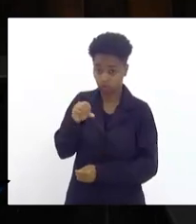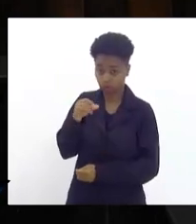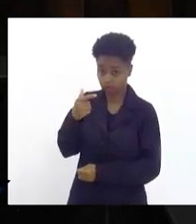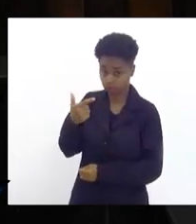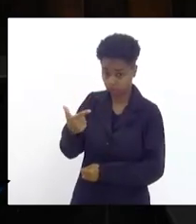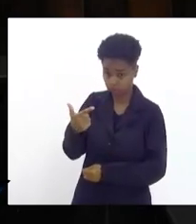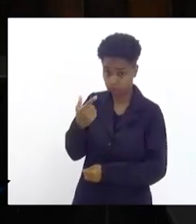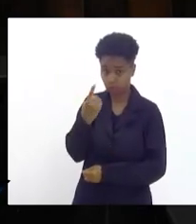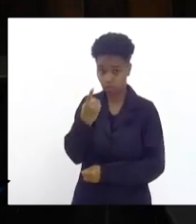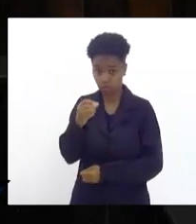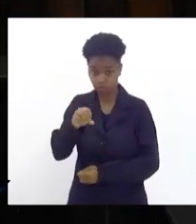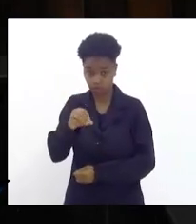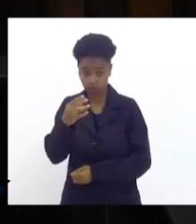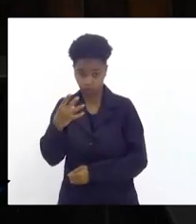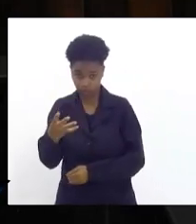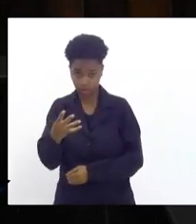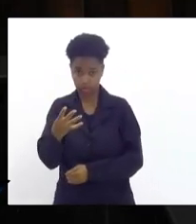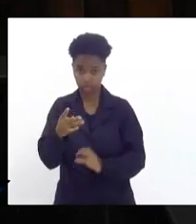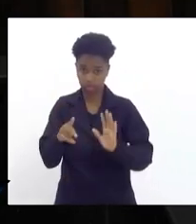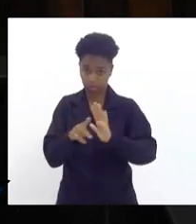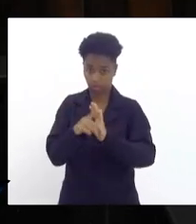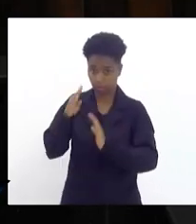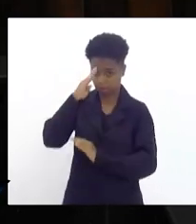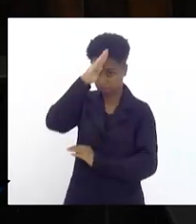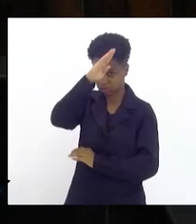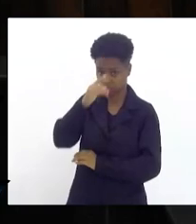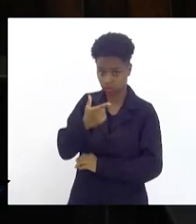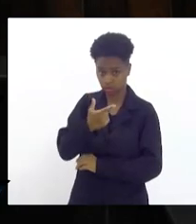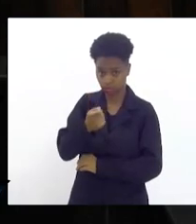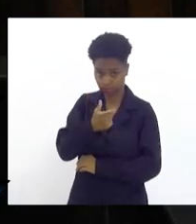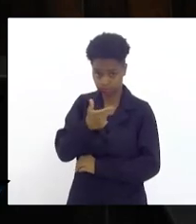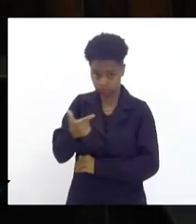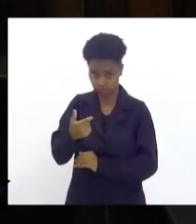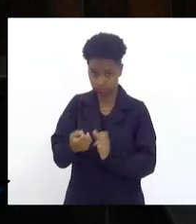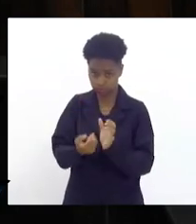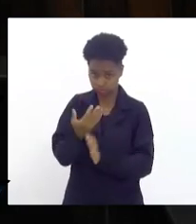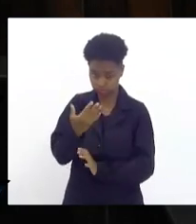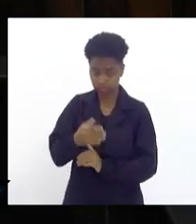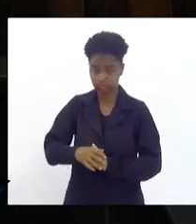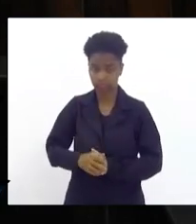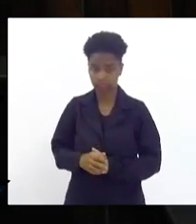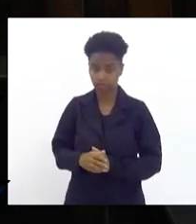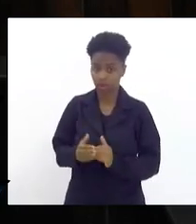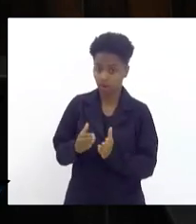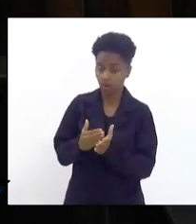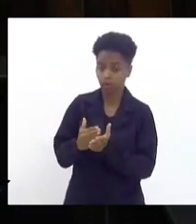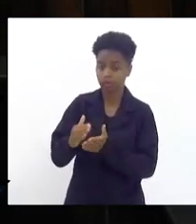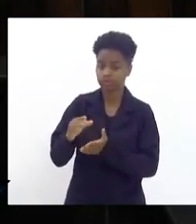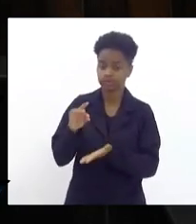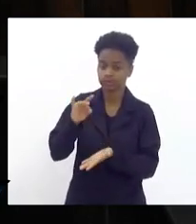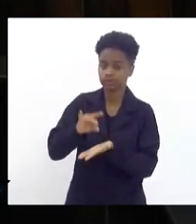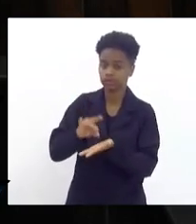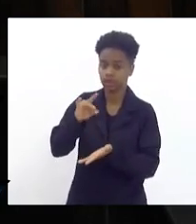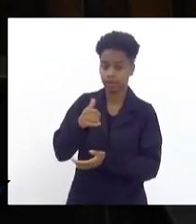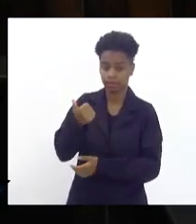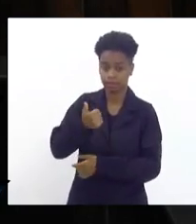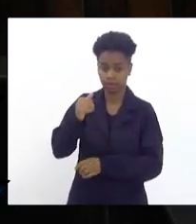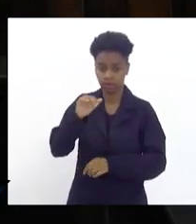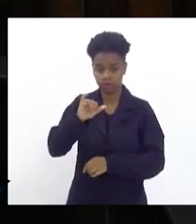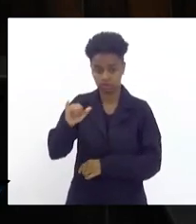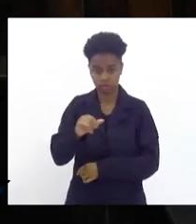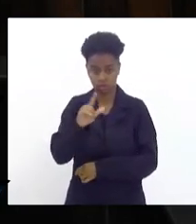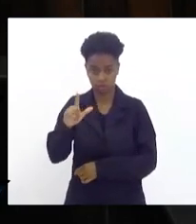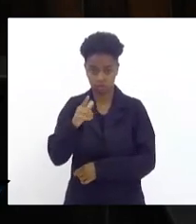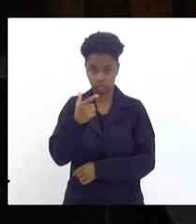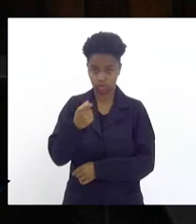de Bolsonaro de 22 que entraram em vigor de 1º de julho de